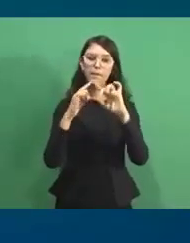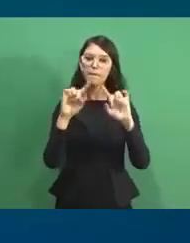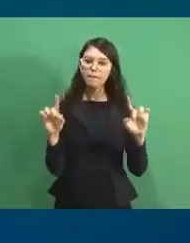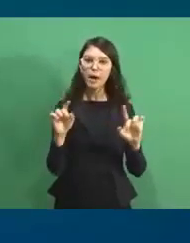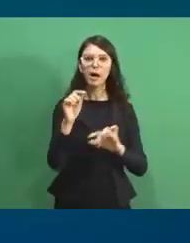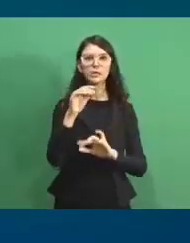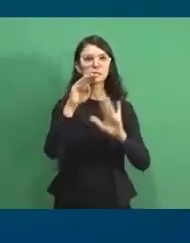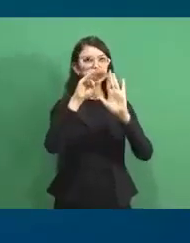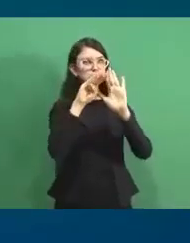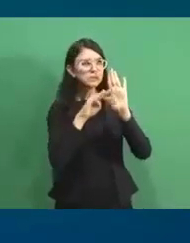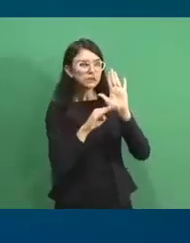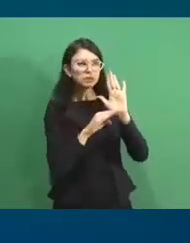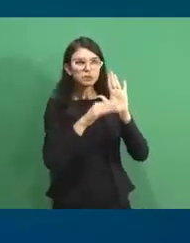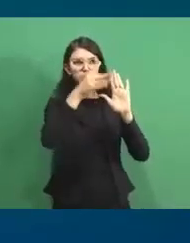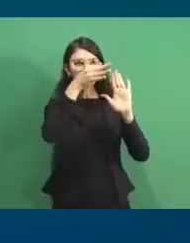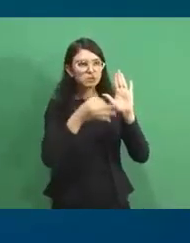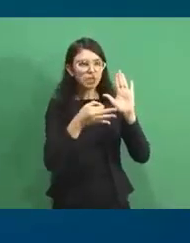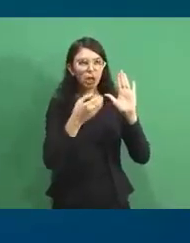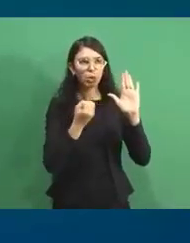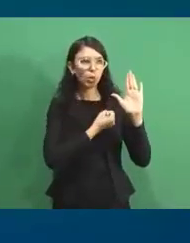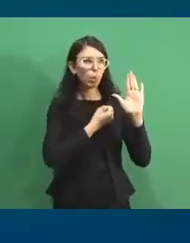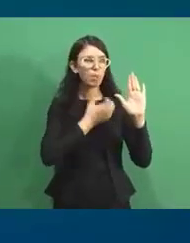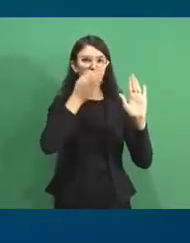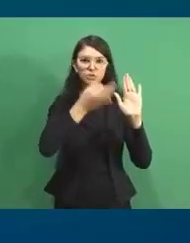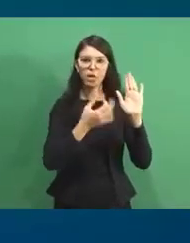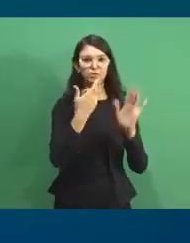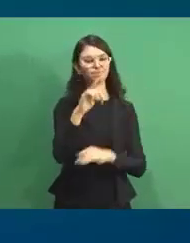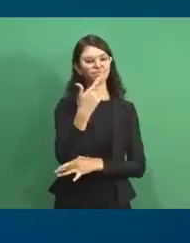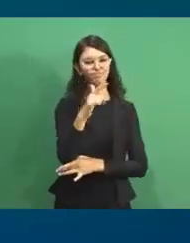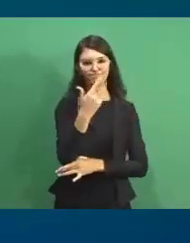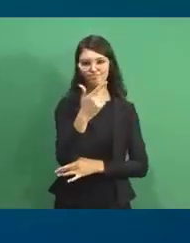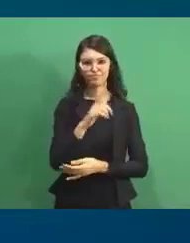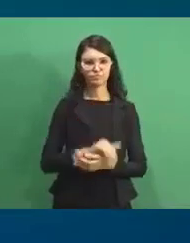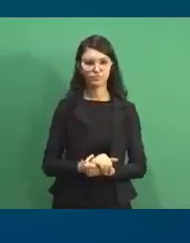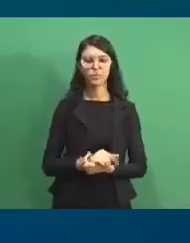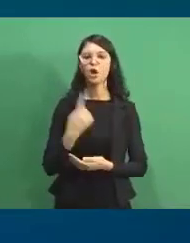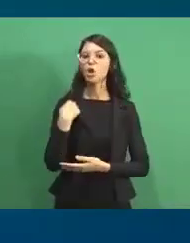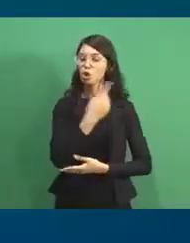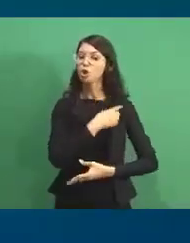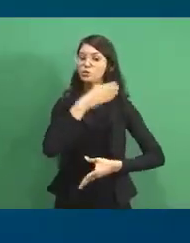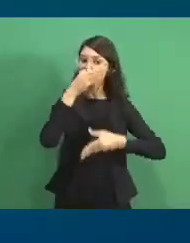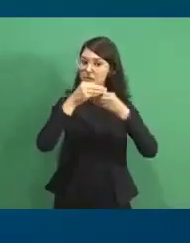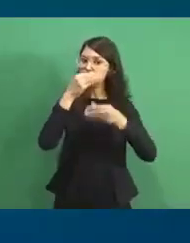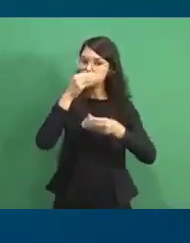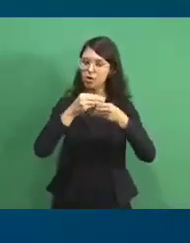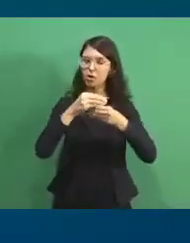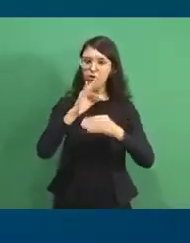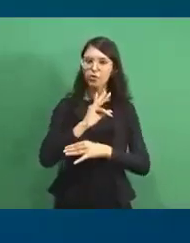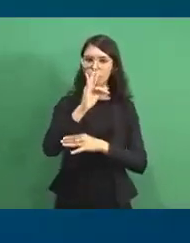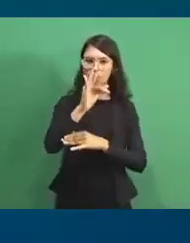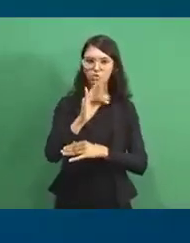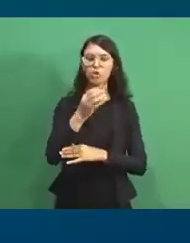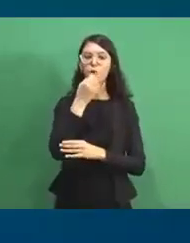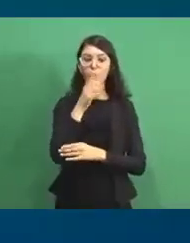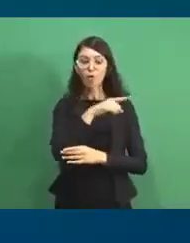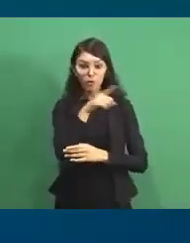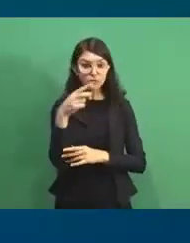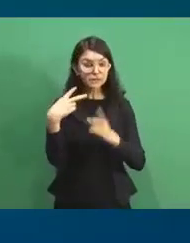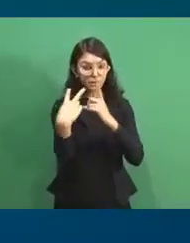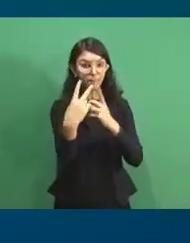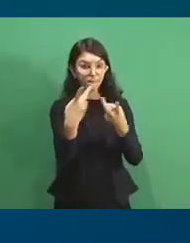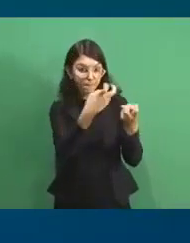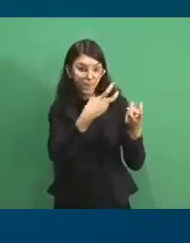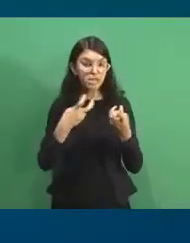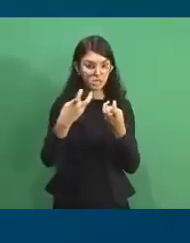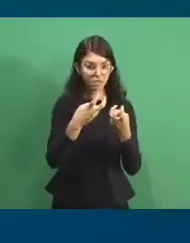realmente, essa métrica especificamente nós não temos. Vamos adicionar no futuro. É, não. É importante vocês estarem enxergando isso, até porque